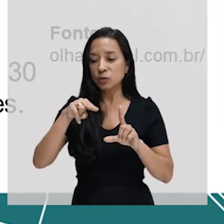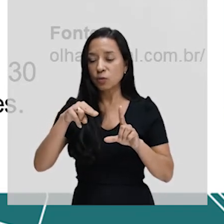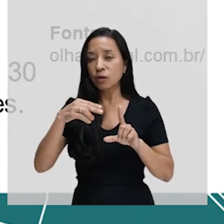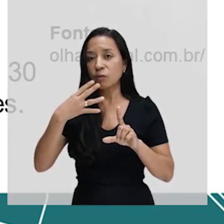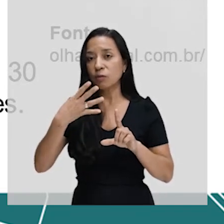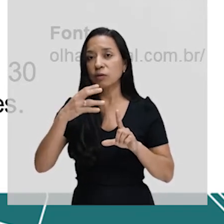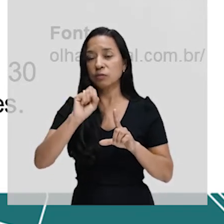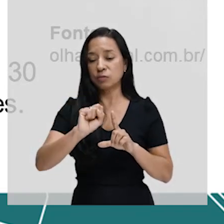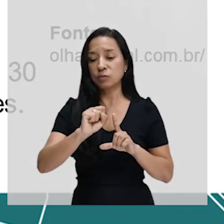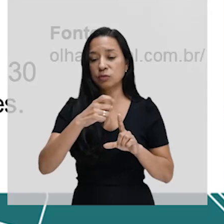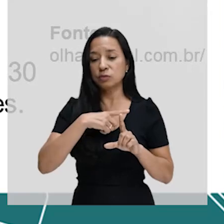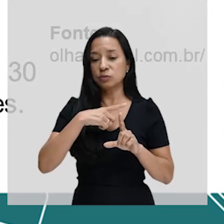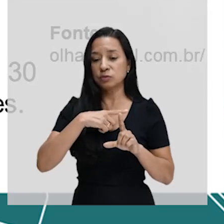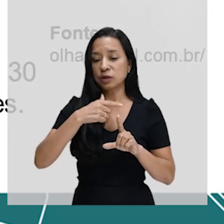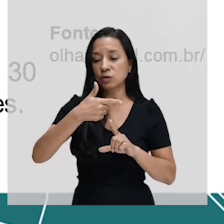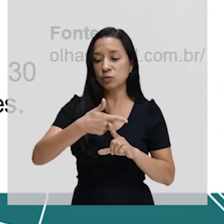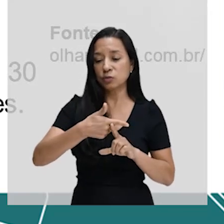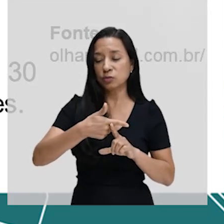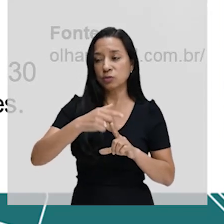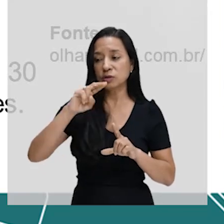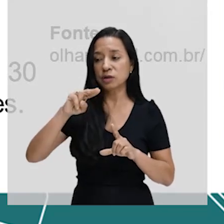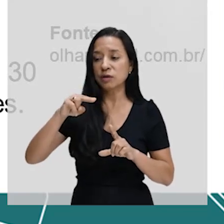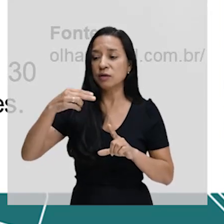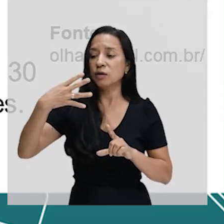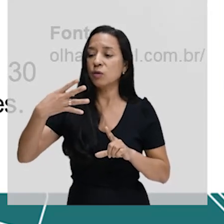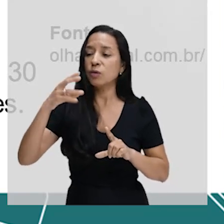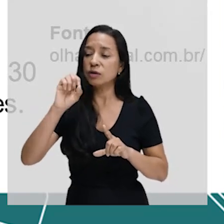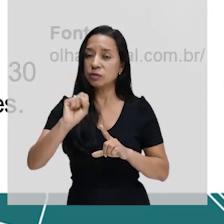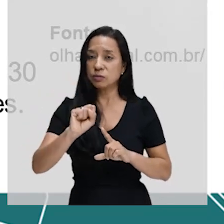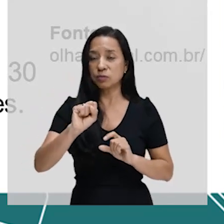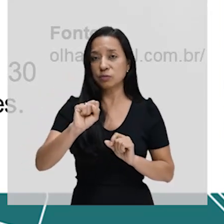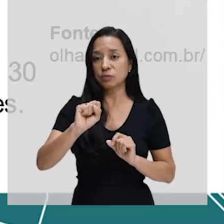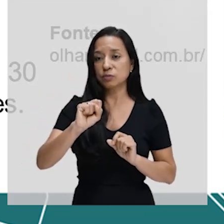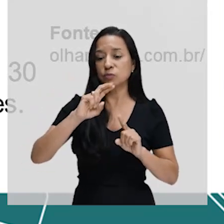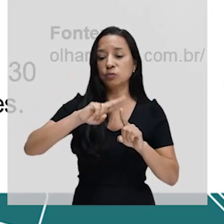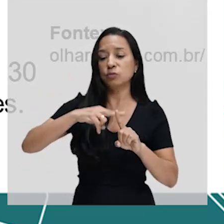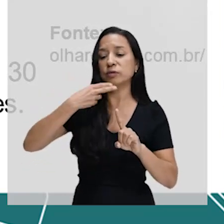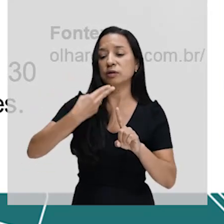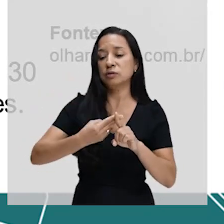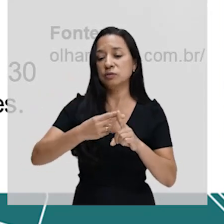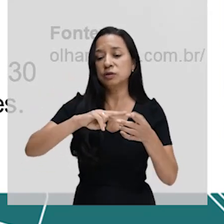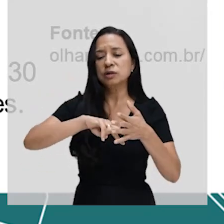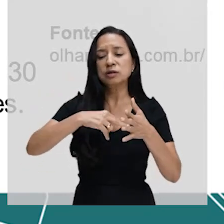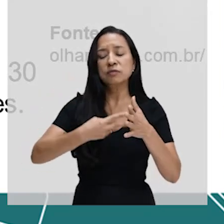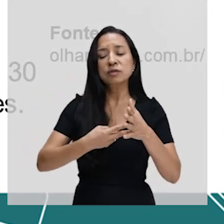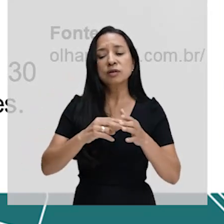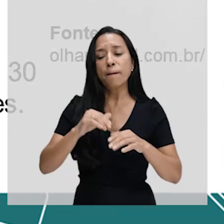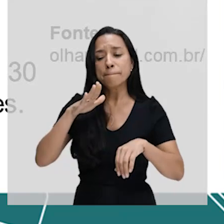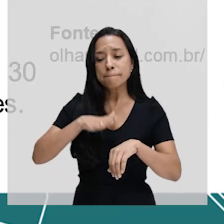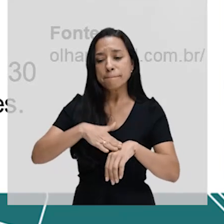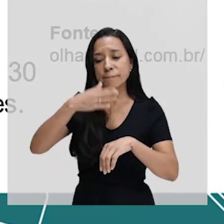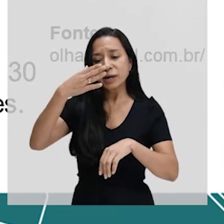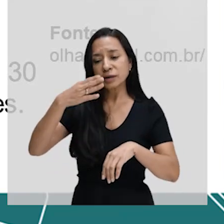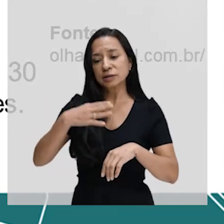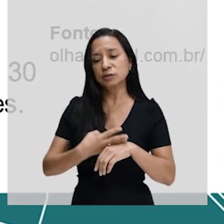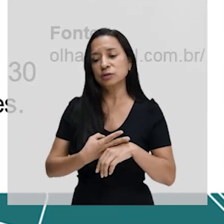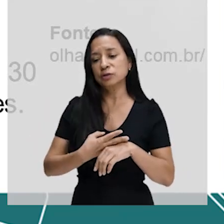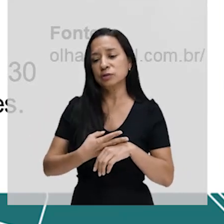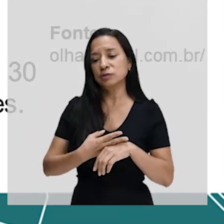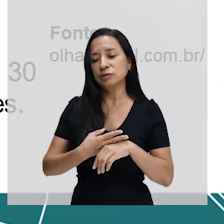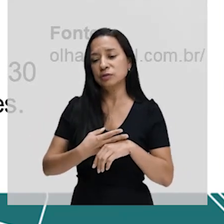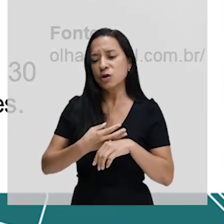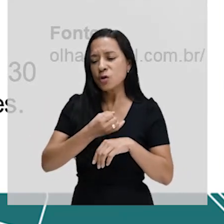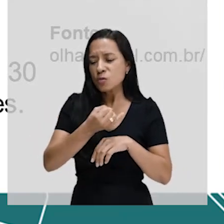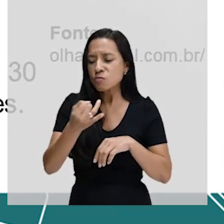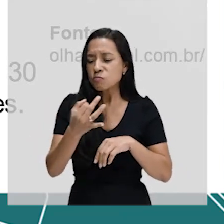vai ter 2 elevado a 48 duplicações. Isso significa que mais de um quatrilhão de novos